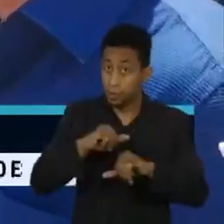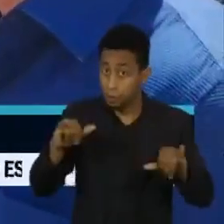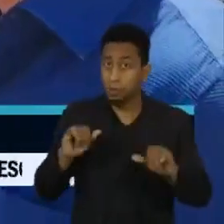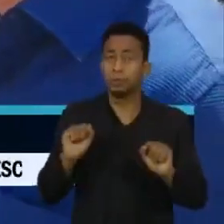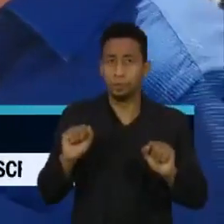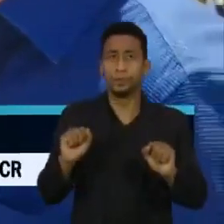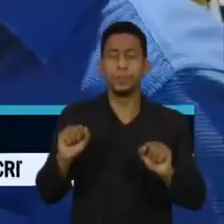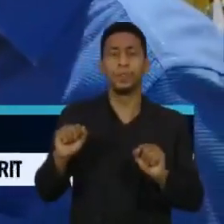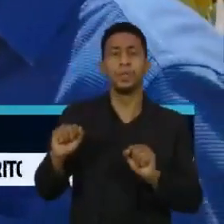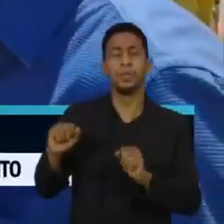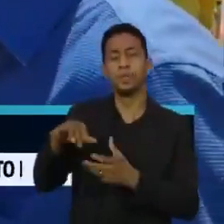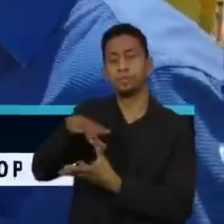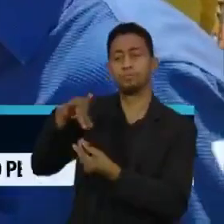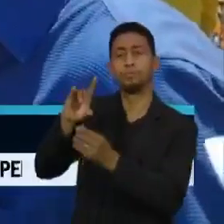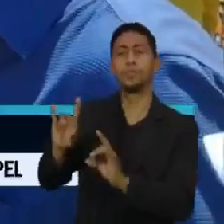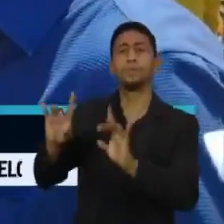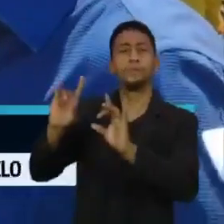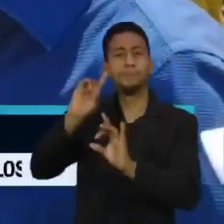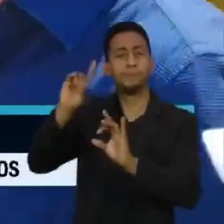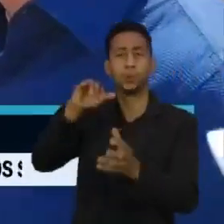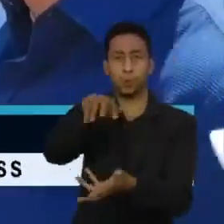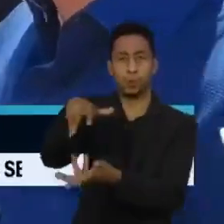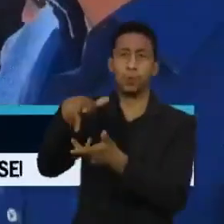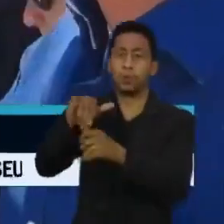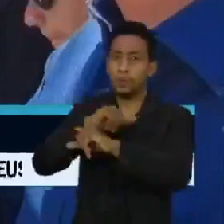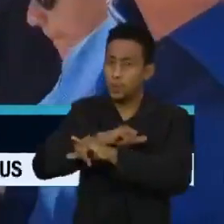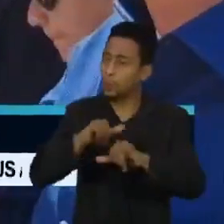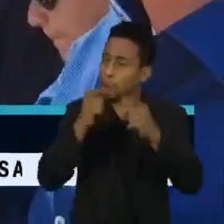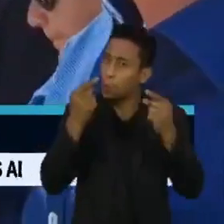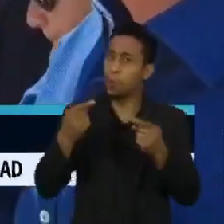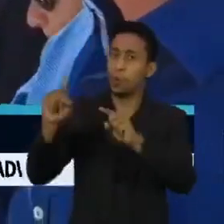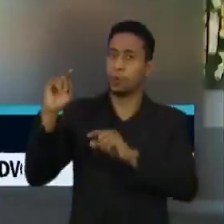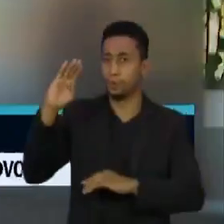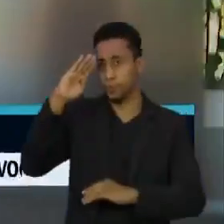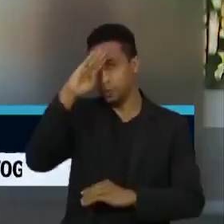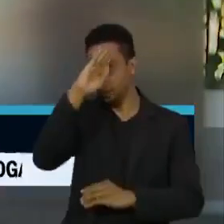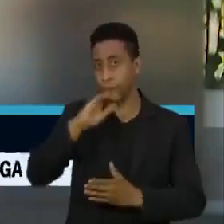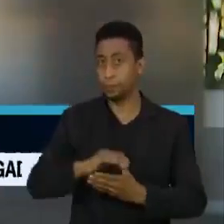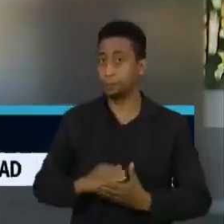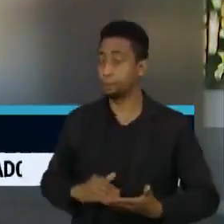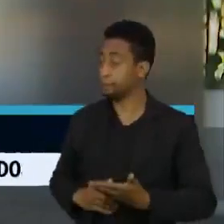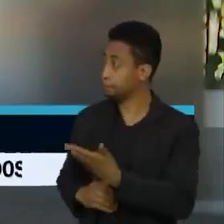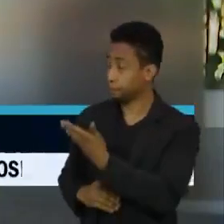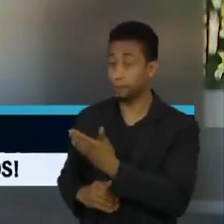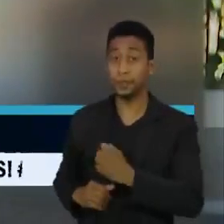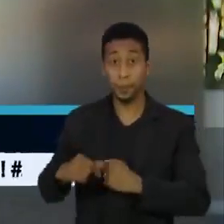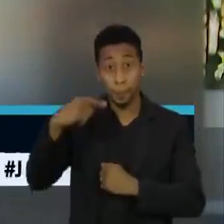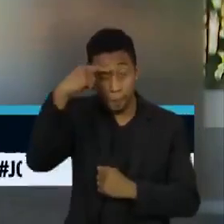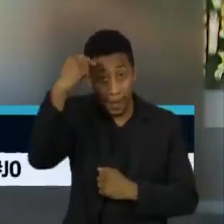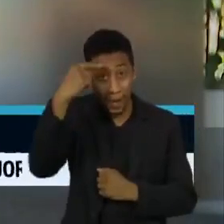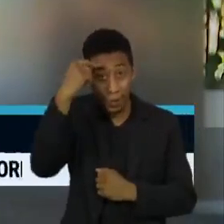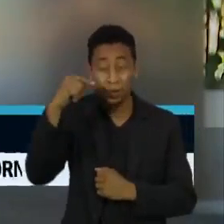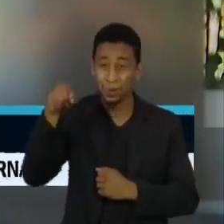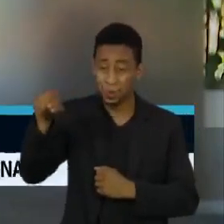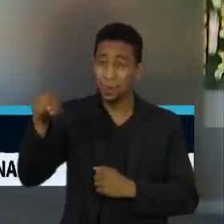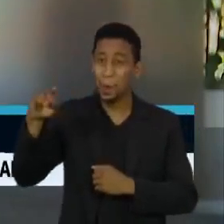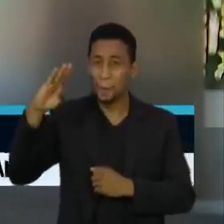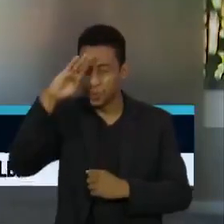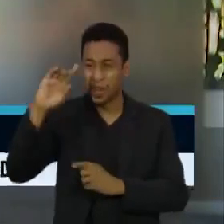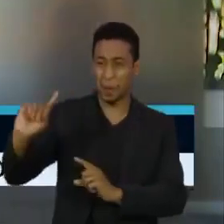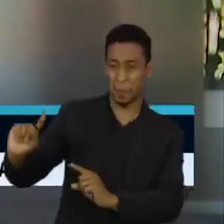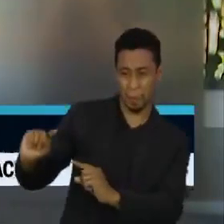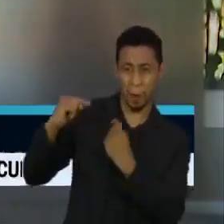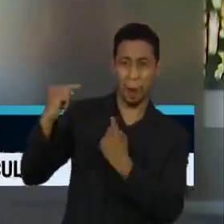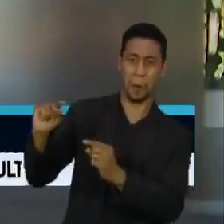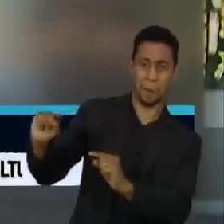o Dia Internacional da Democracia para fazer uma crítica indireta a Bolsonaro. Barroso tem sido um dos alvos preferenciais dos